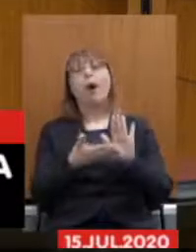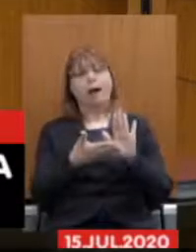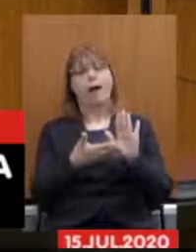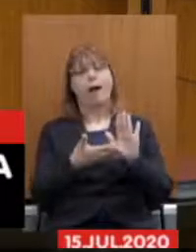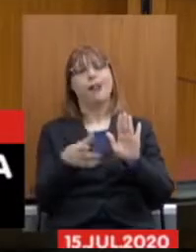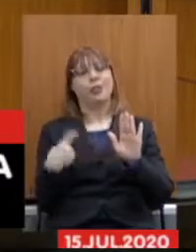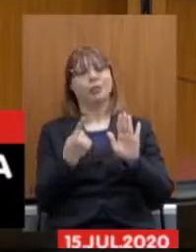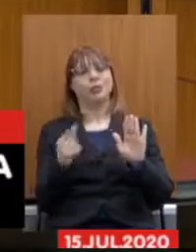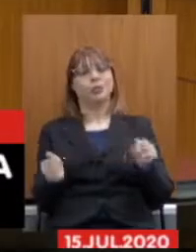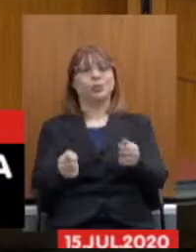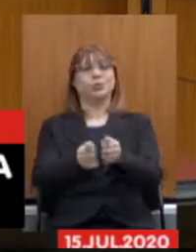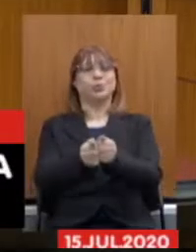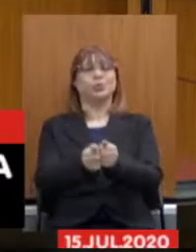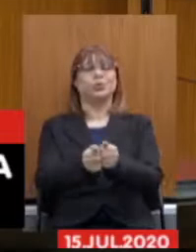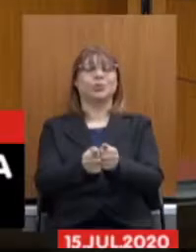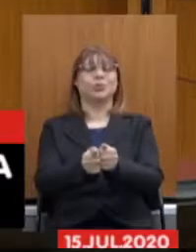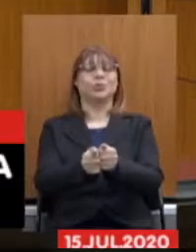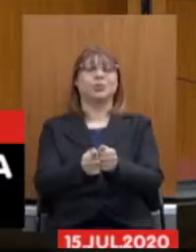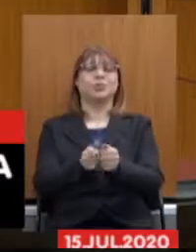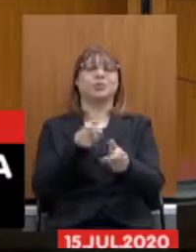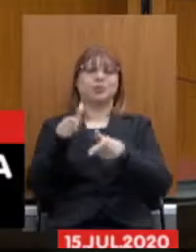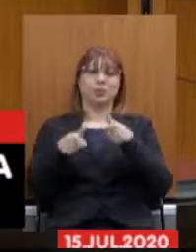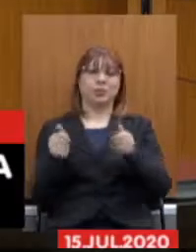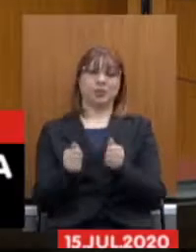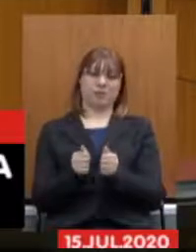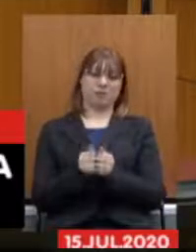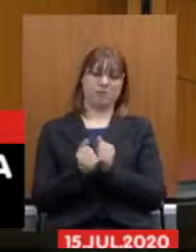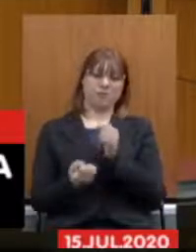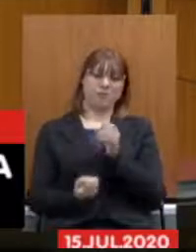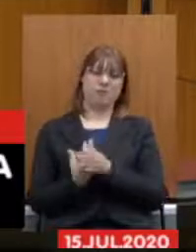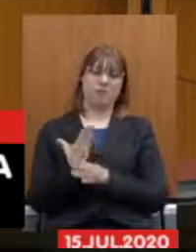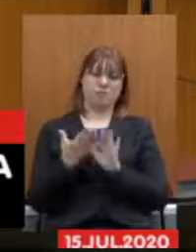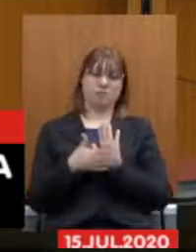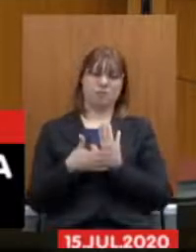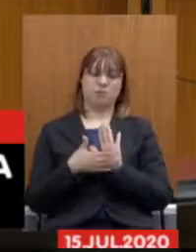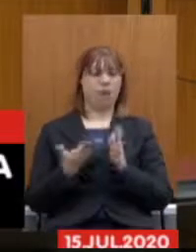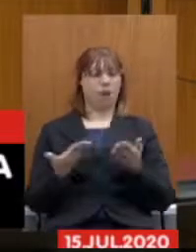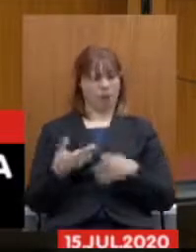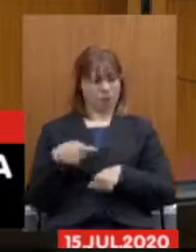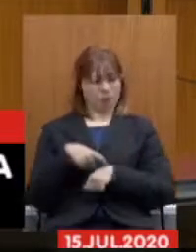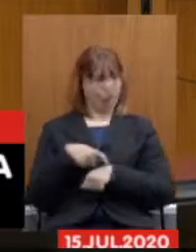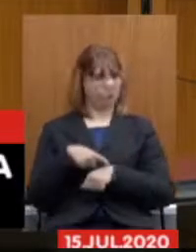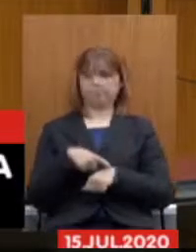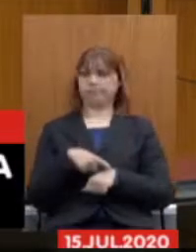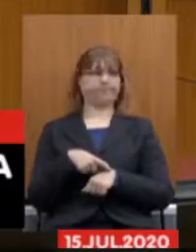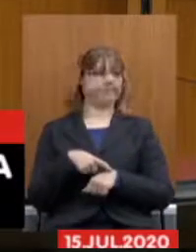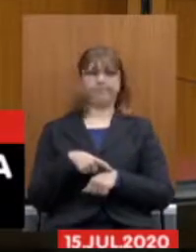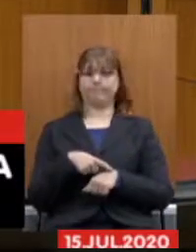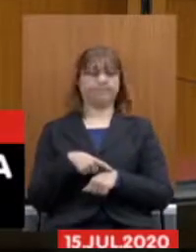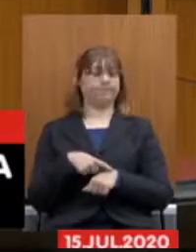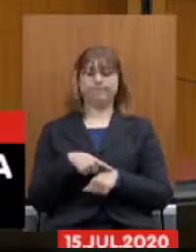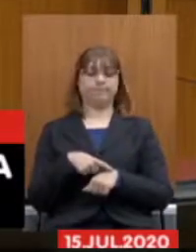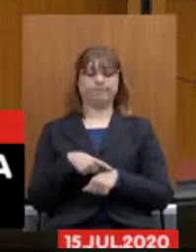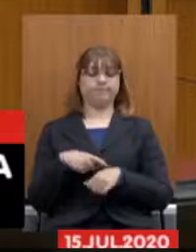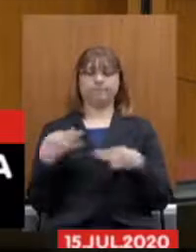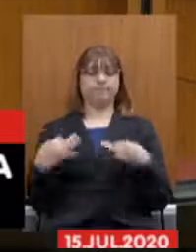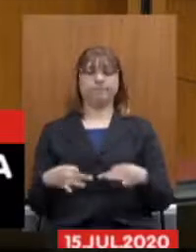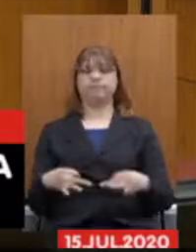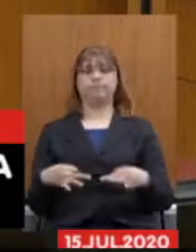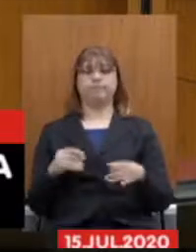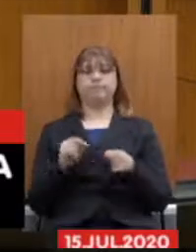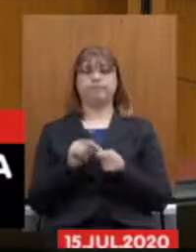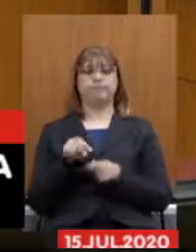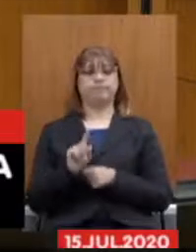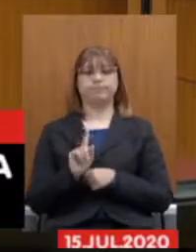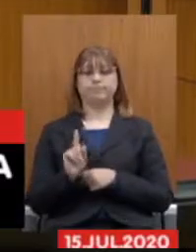e se trabalha a partir desse momento. Nesse momento, eu não acredito, não é viável a gente fazer